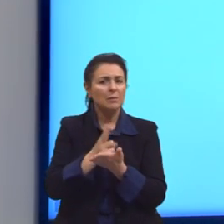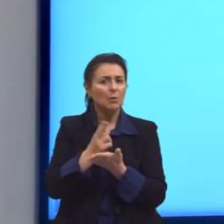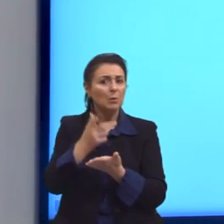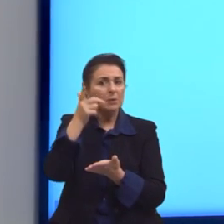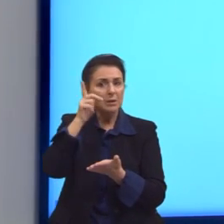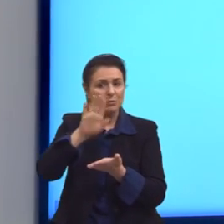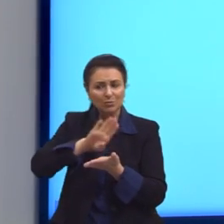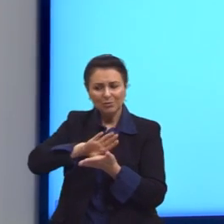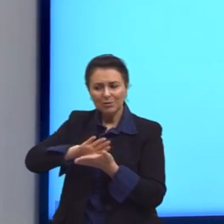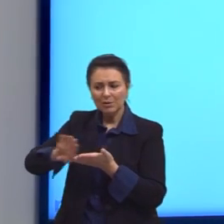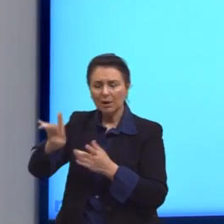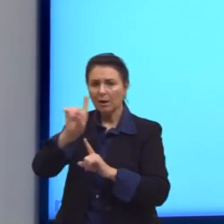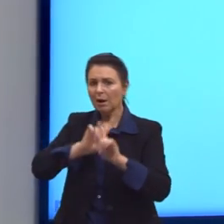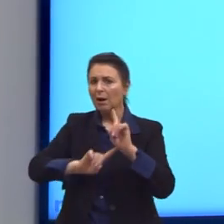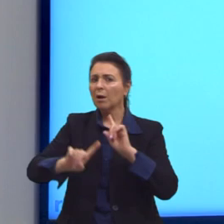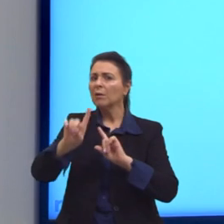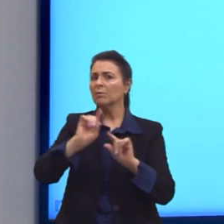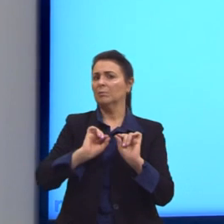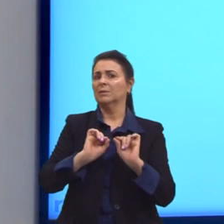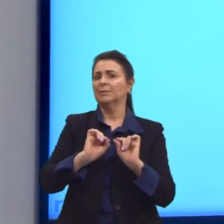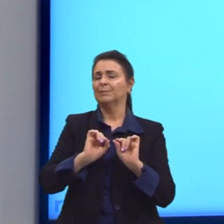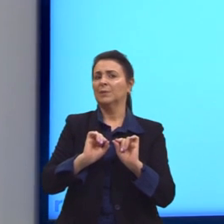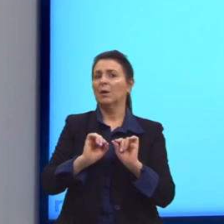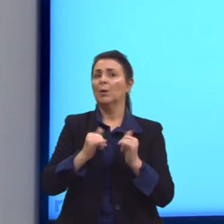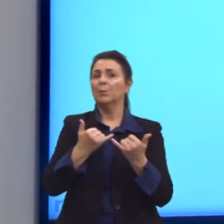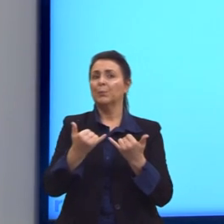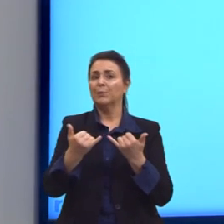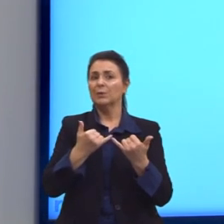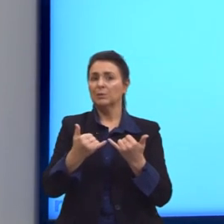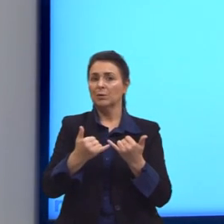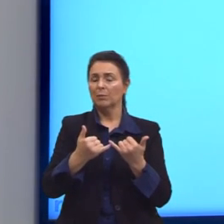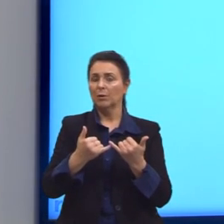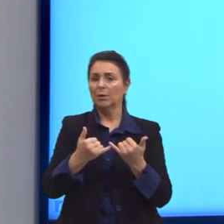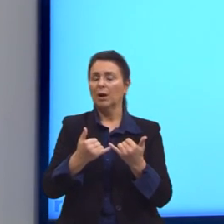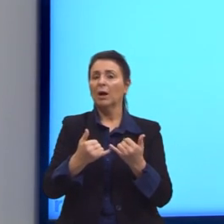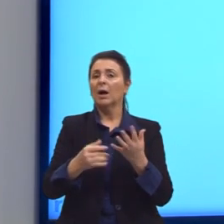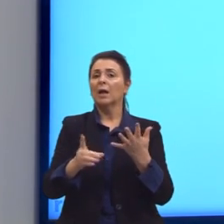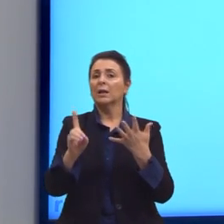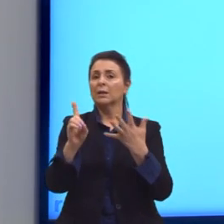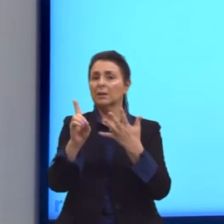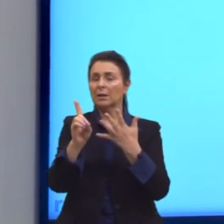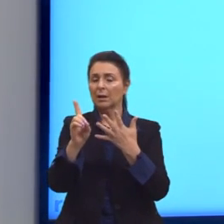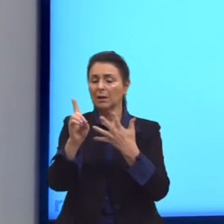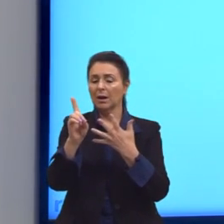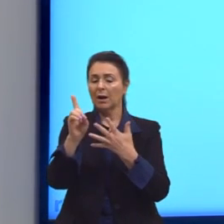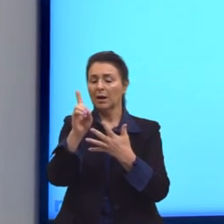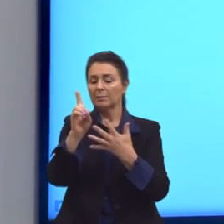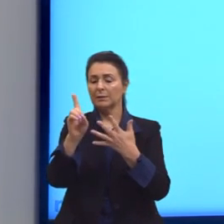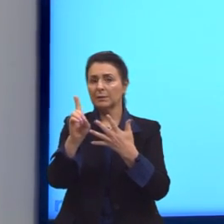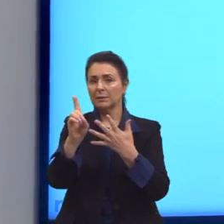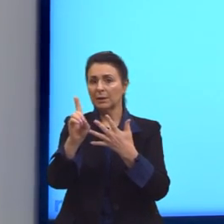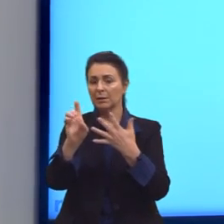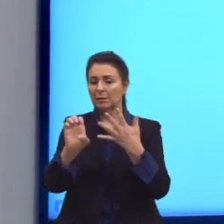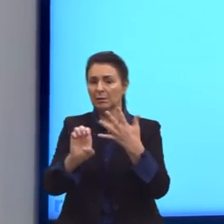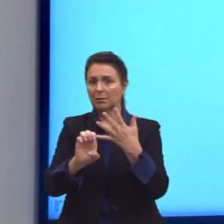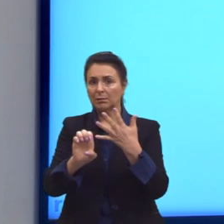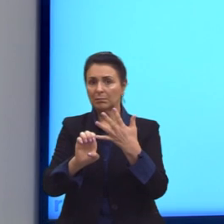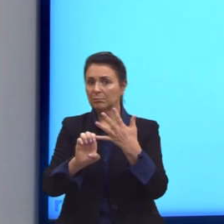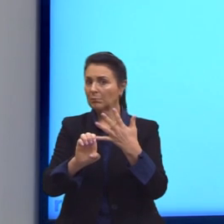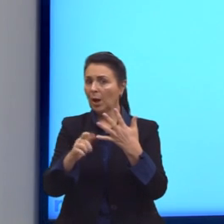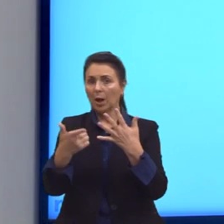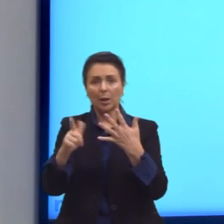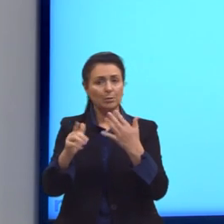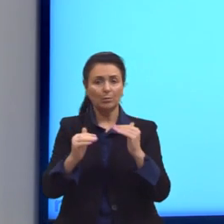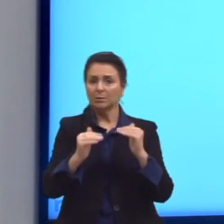eliminar algumas alternativas, como, por exemplo, a alternativa D e E, que não seguem o padrão que nós